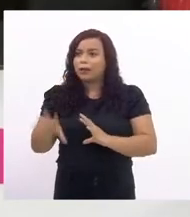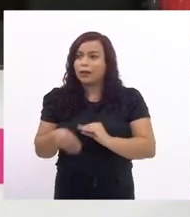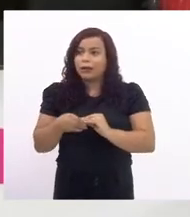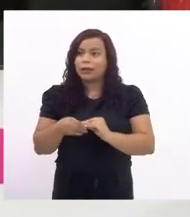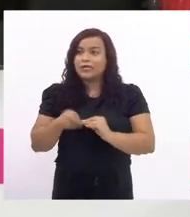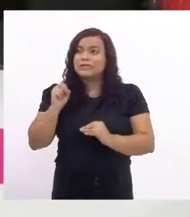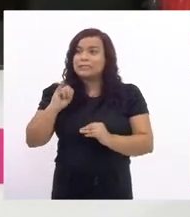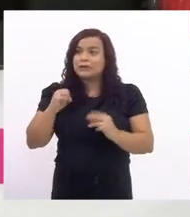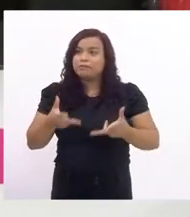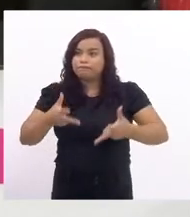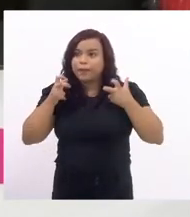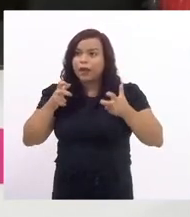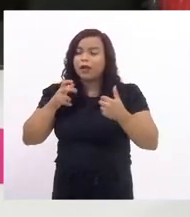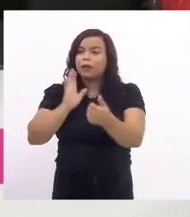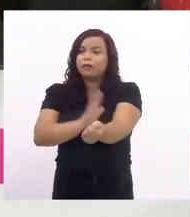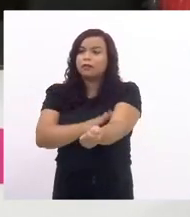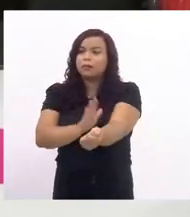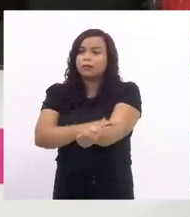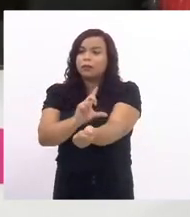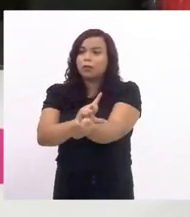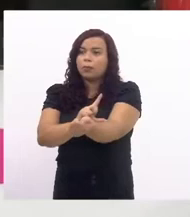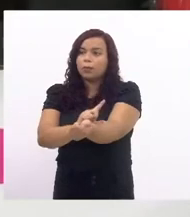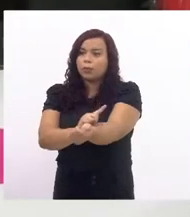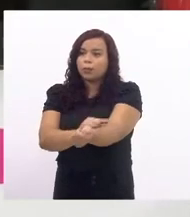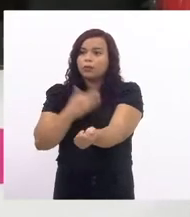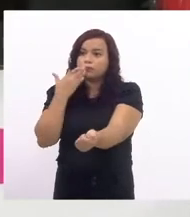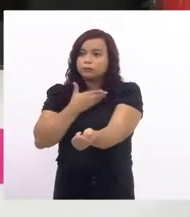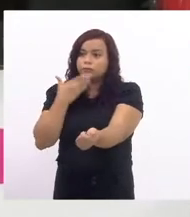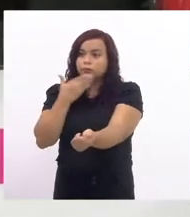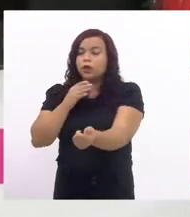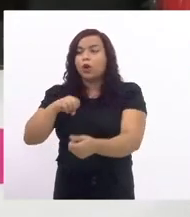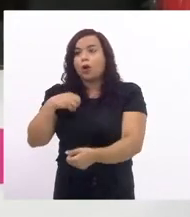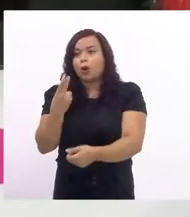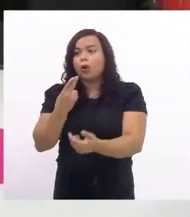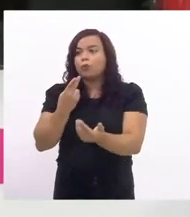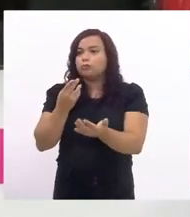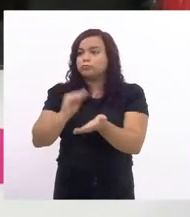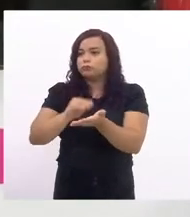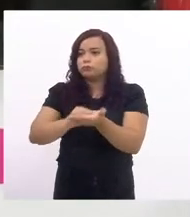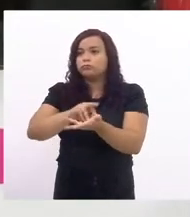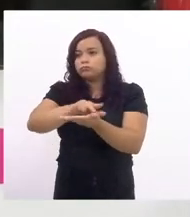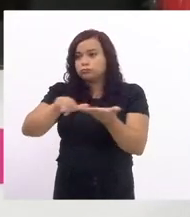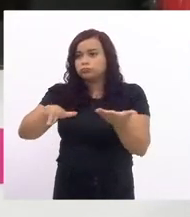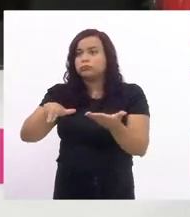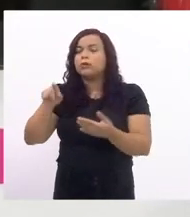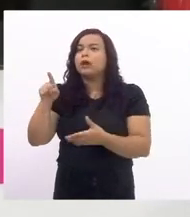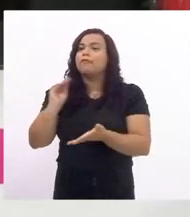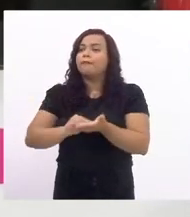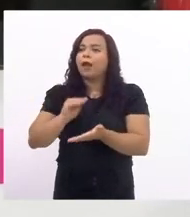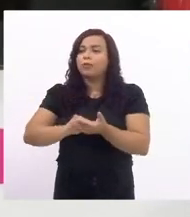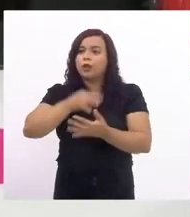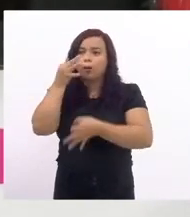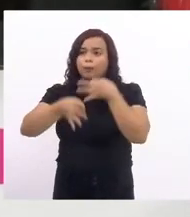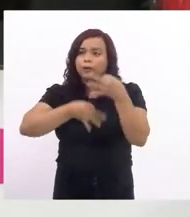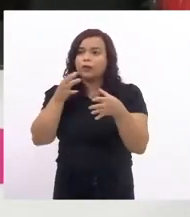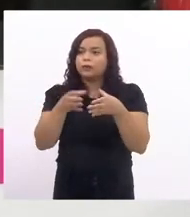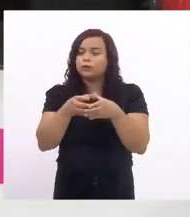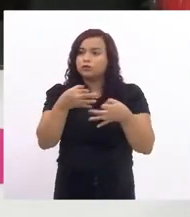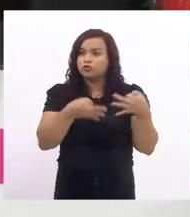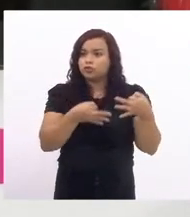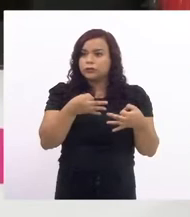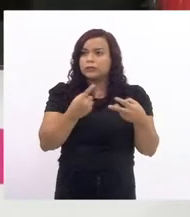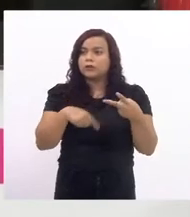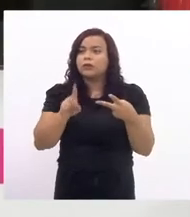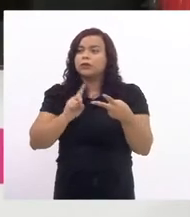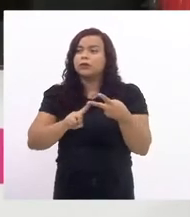glicêmico e da outras providências pendente de pareceres da comissão de constituição e justiça de assuntos a criança do